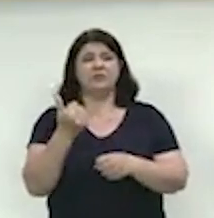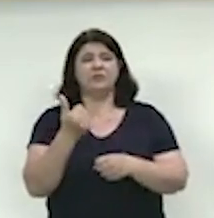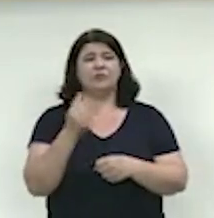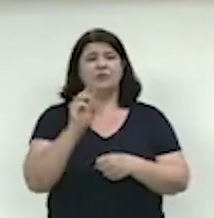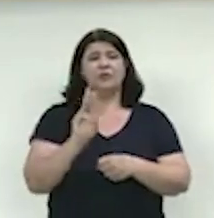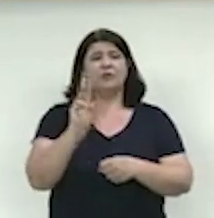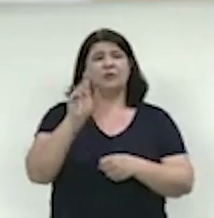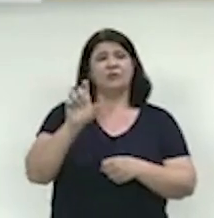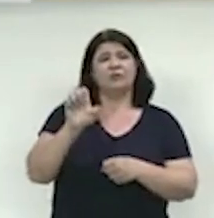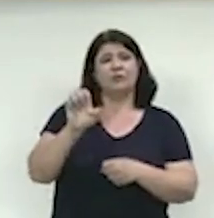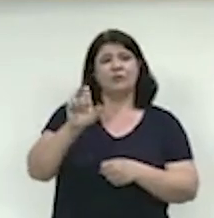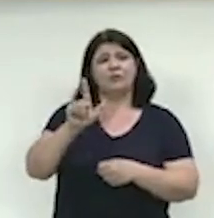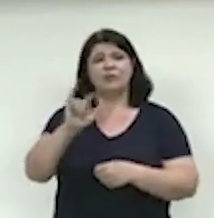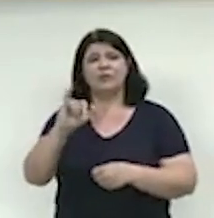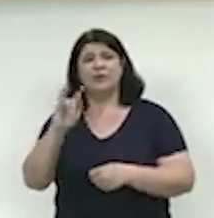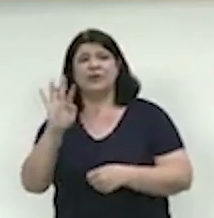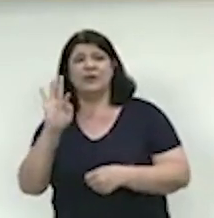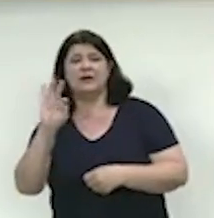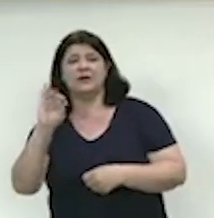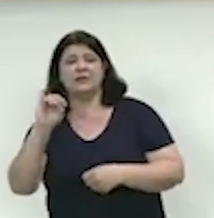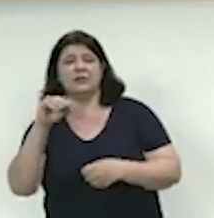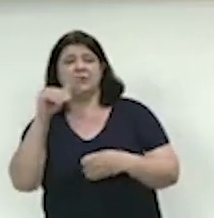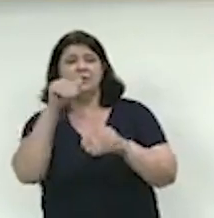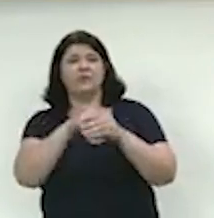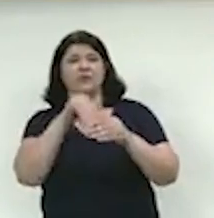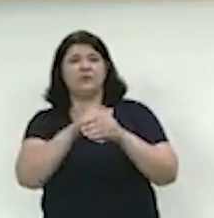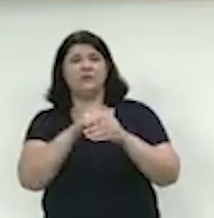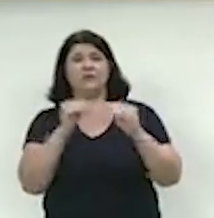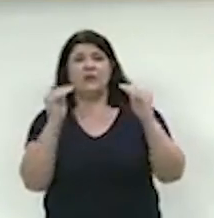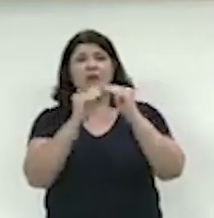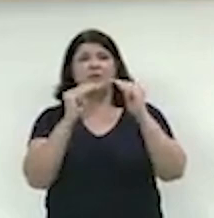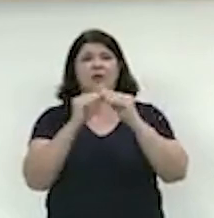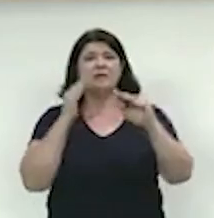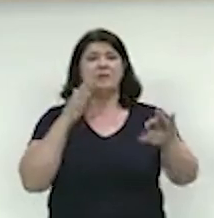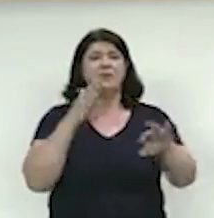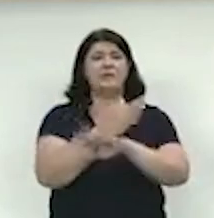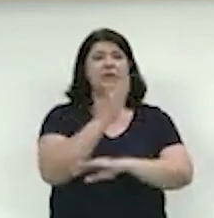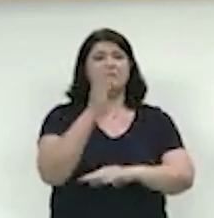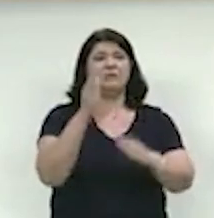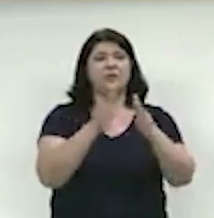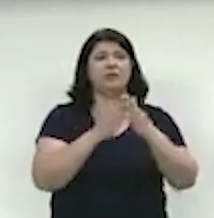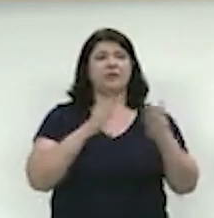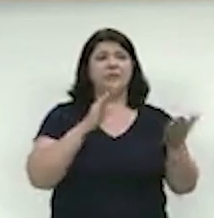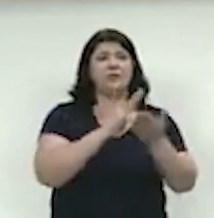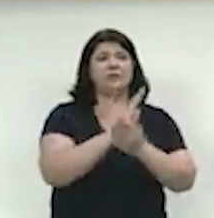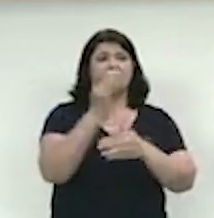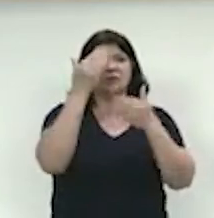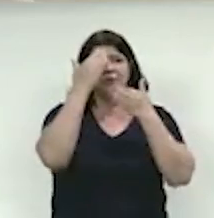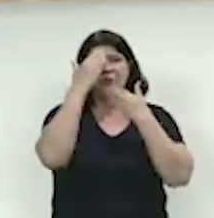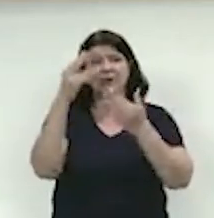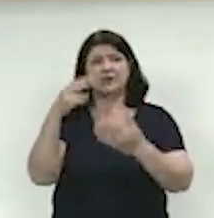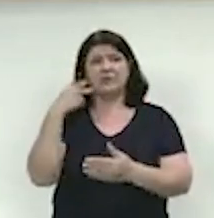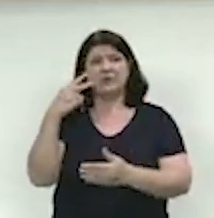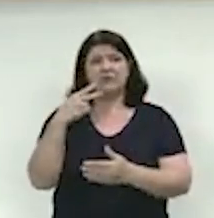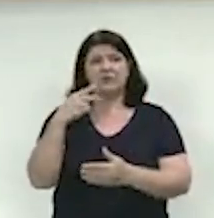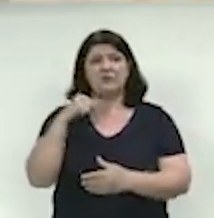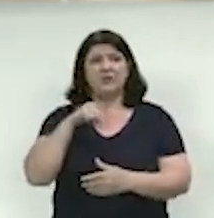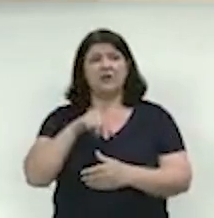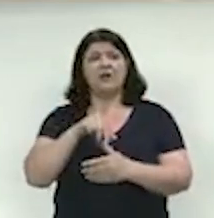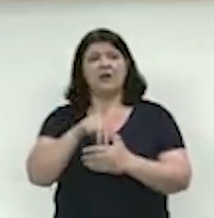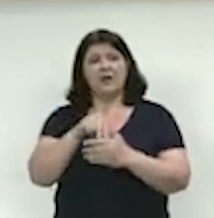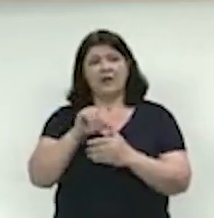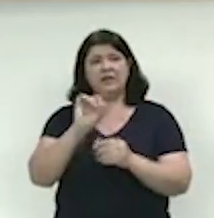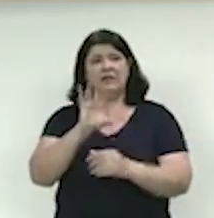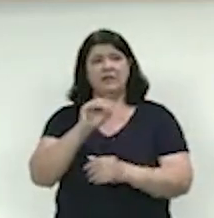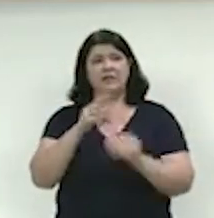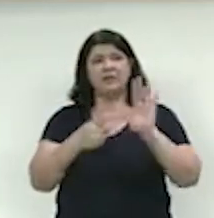Não havendo quem queira discutir, em votação. O usador estiver de acordo, pelo menos como estão, aprovado o requerimento. Obrigado, novos pares. Na verdade, foi aqui apresentado